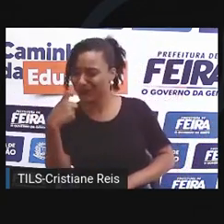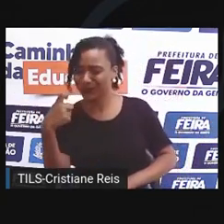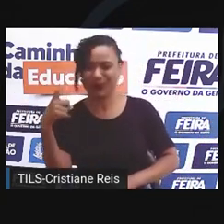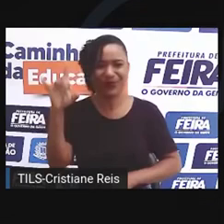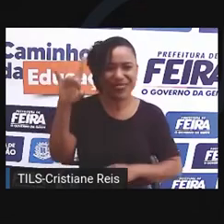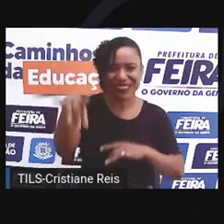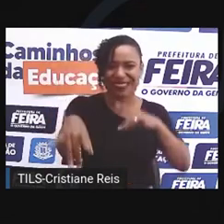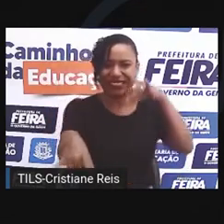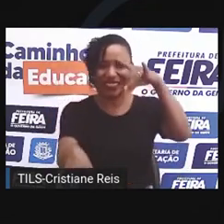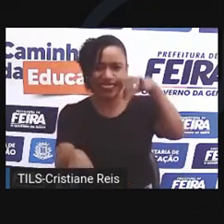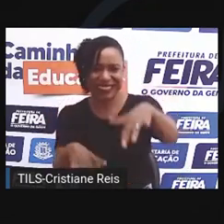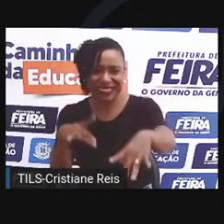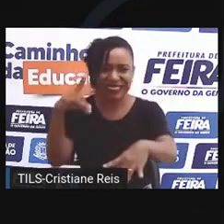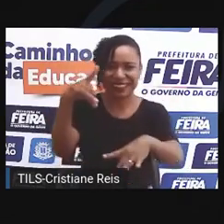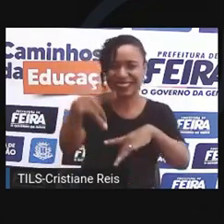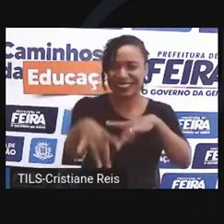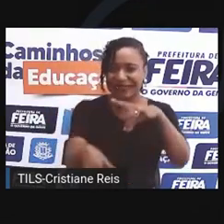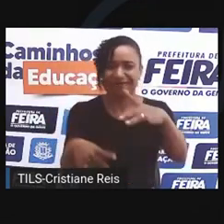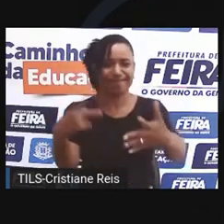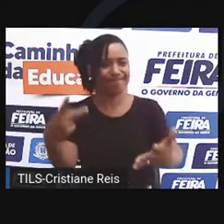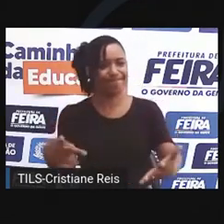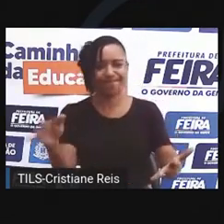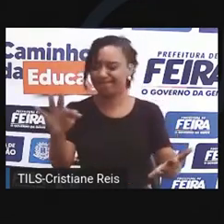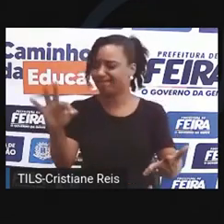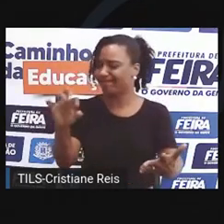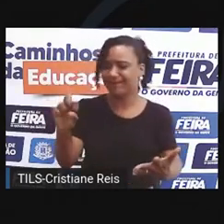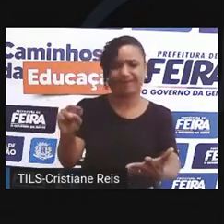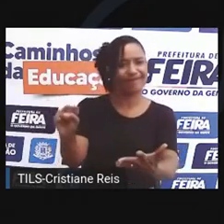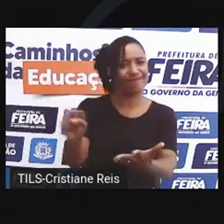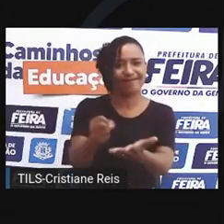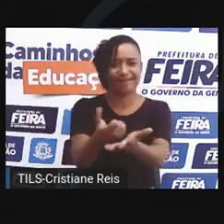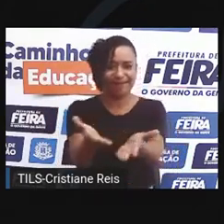Na princesa do sertão